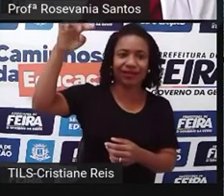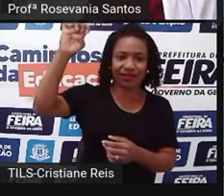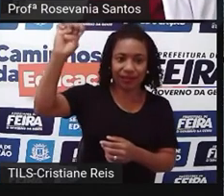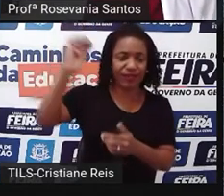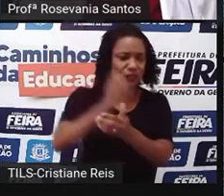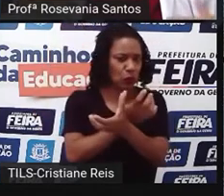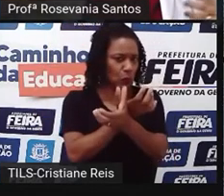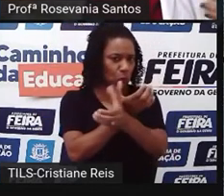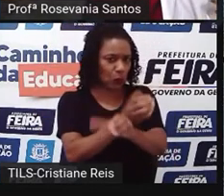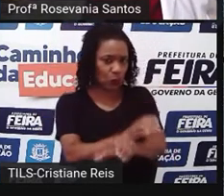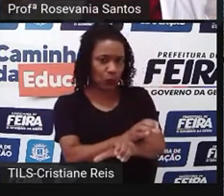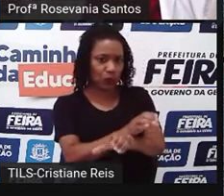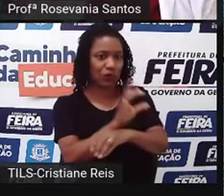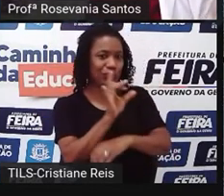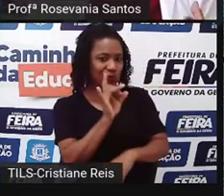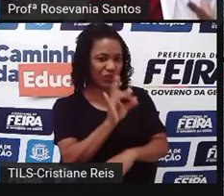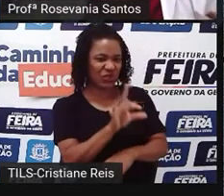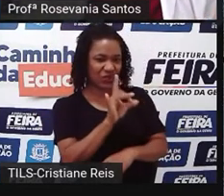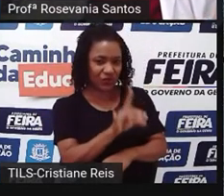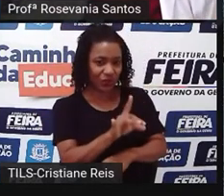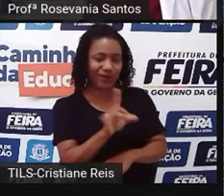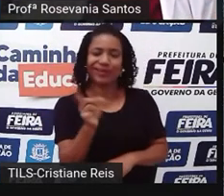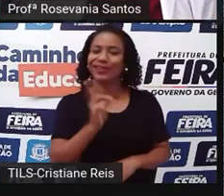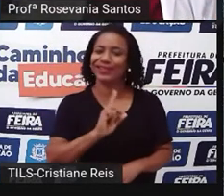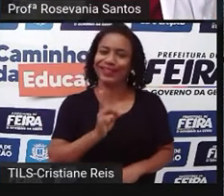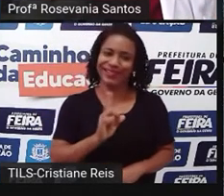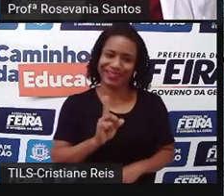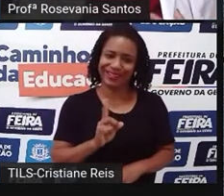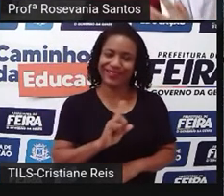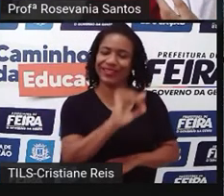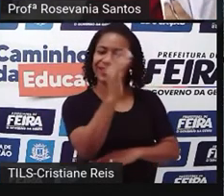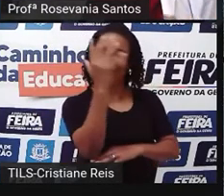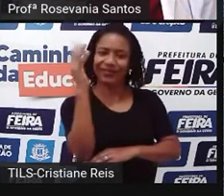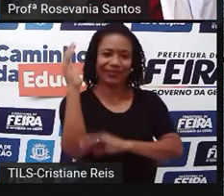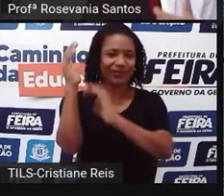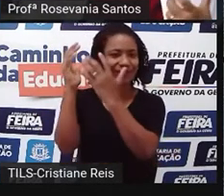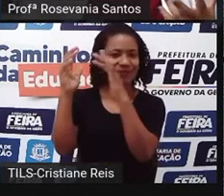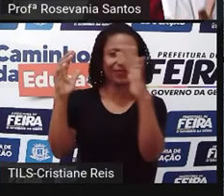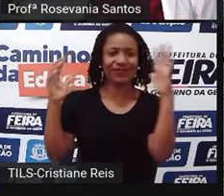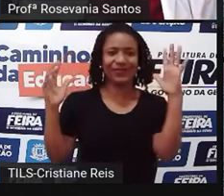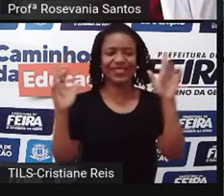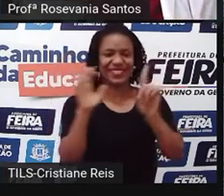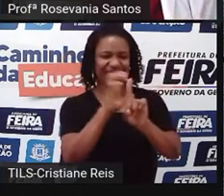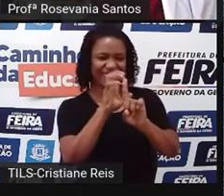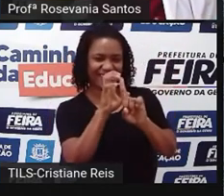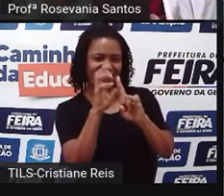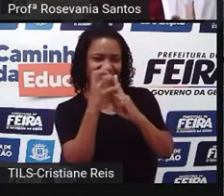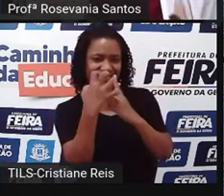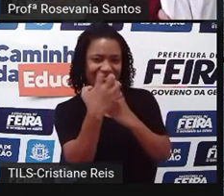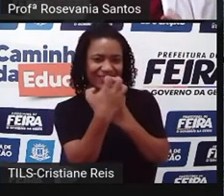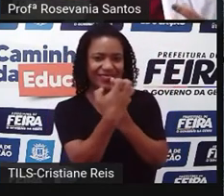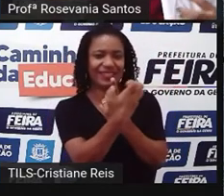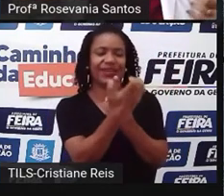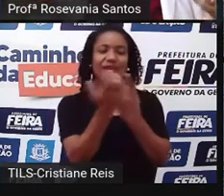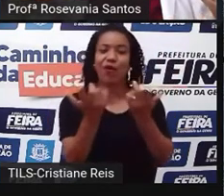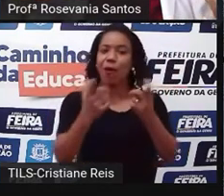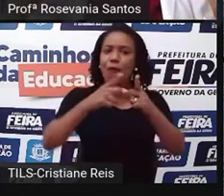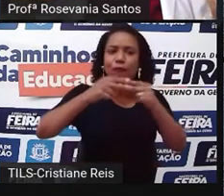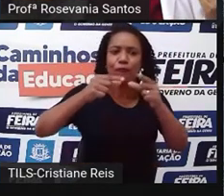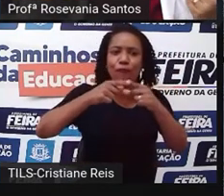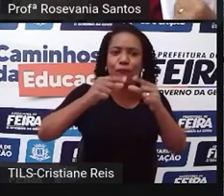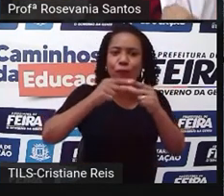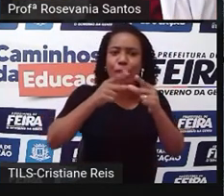temos essa vegetação que chama a atenção ali pelos espinhos, pela falta de folhas, pelo